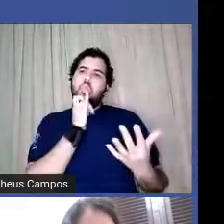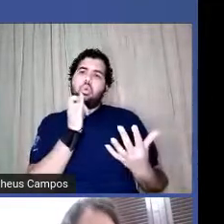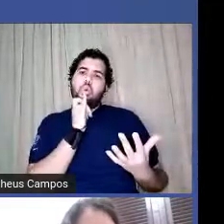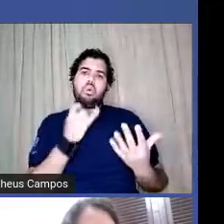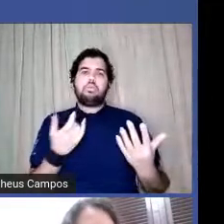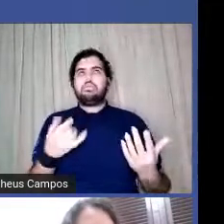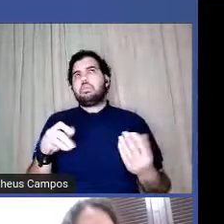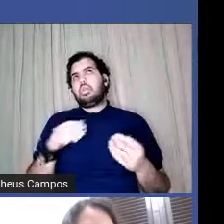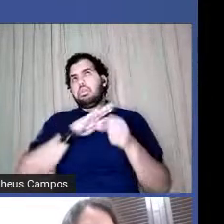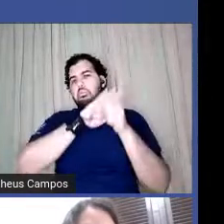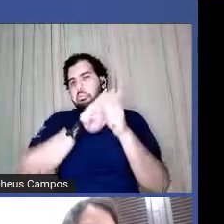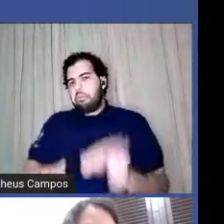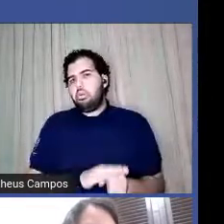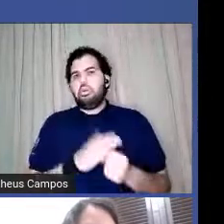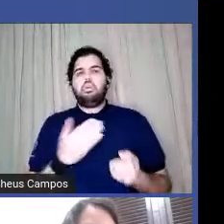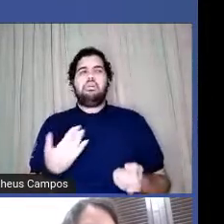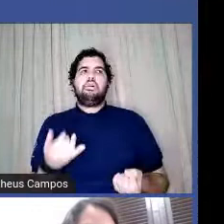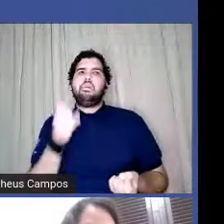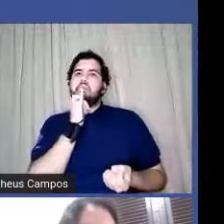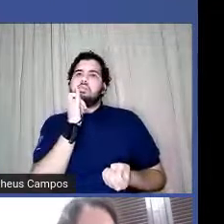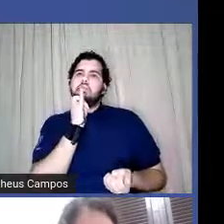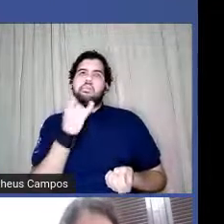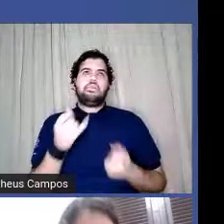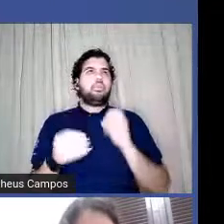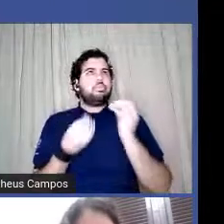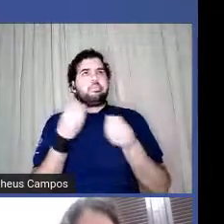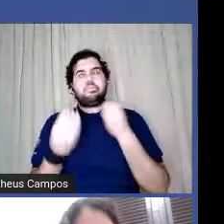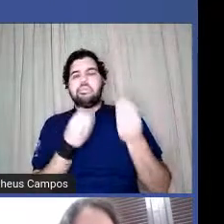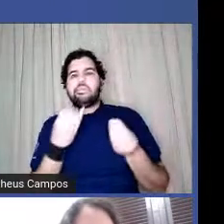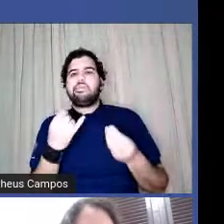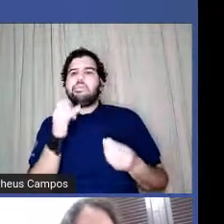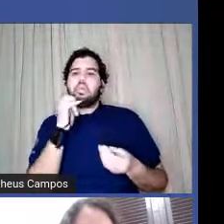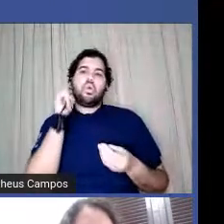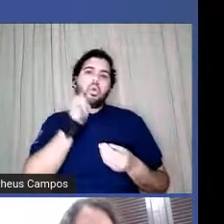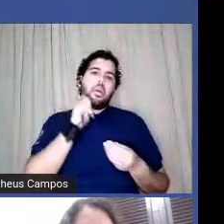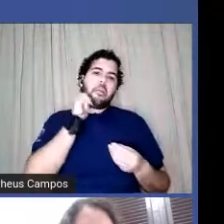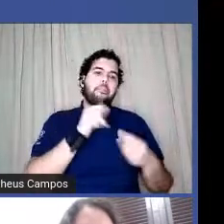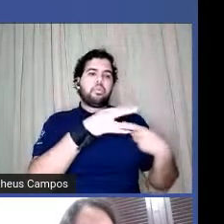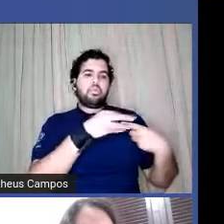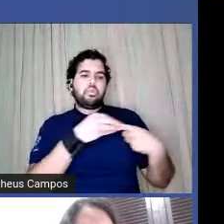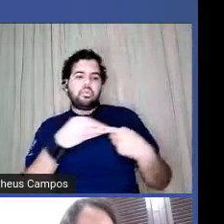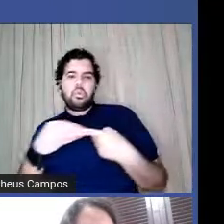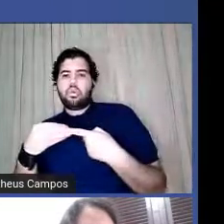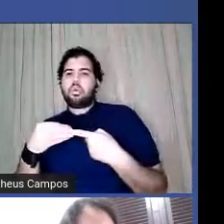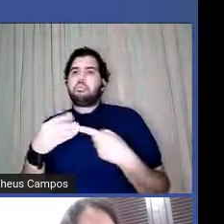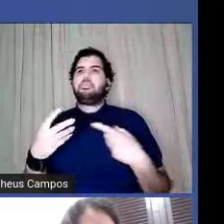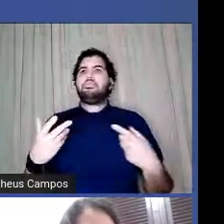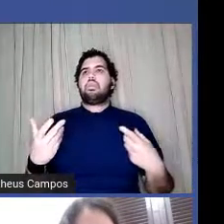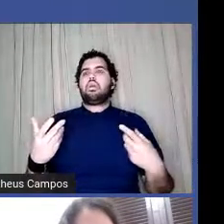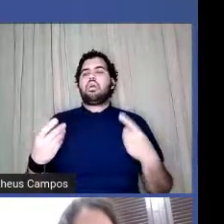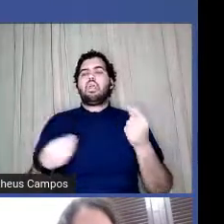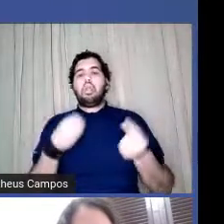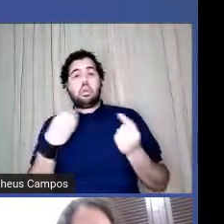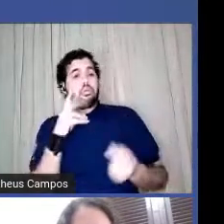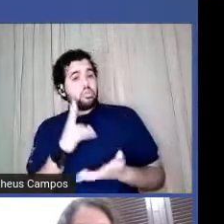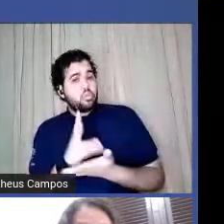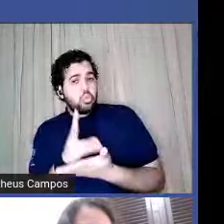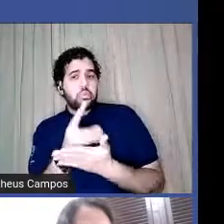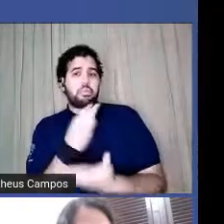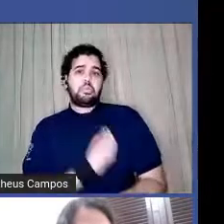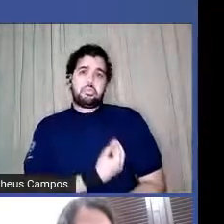marginalizados, assim, né? Digamos, mulheres das periferias, né? Que estão aí também sobrevivendo.